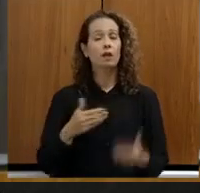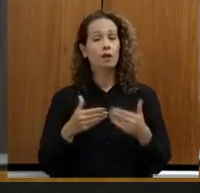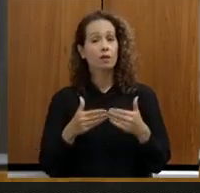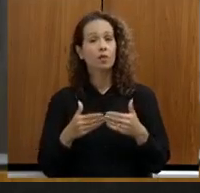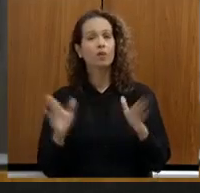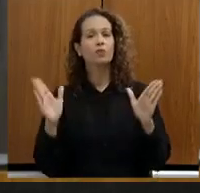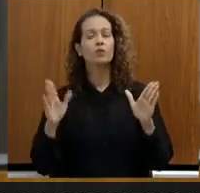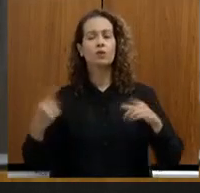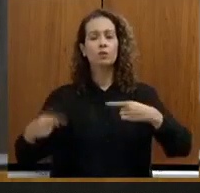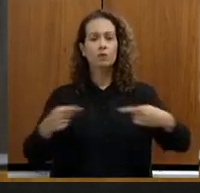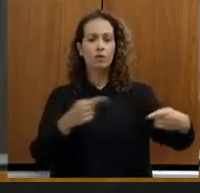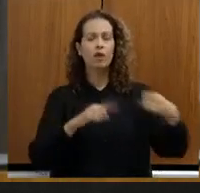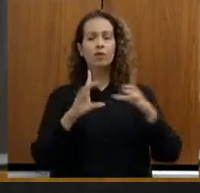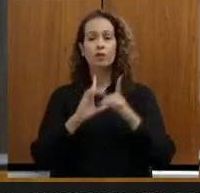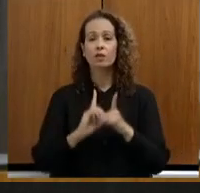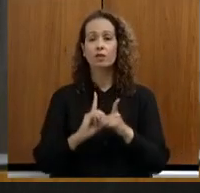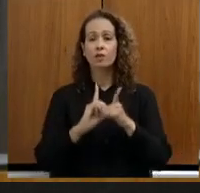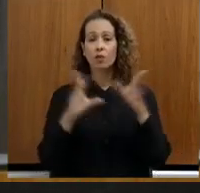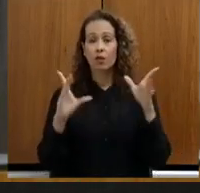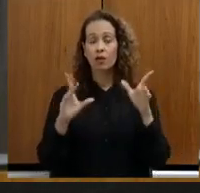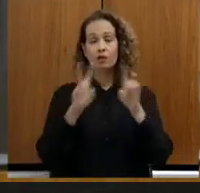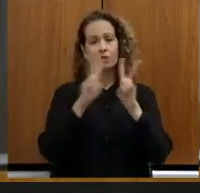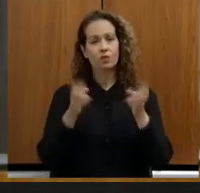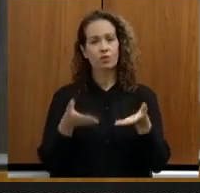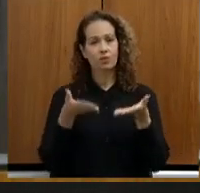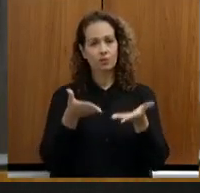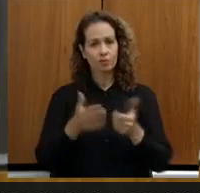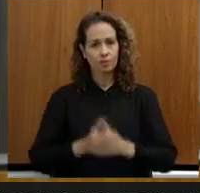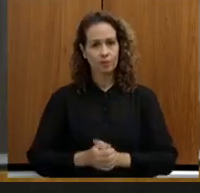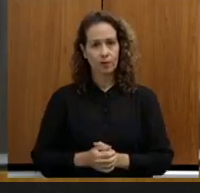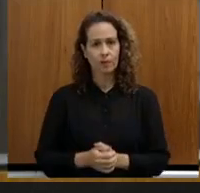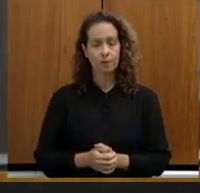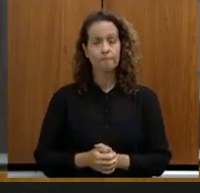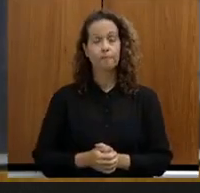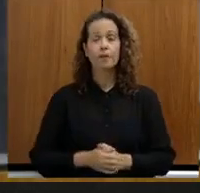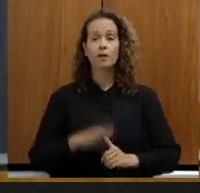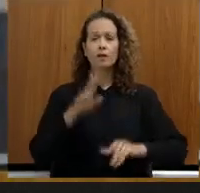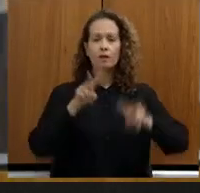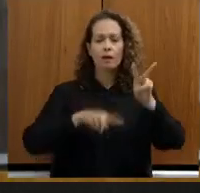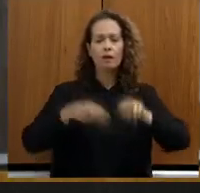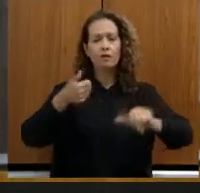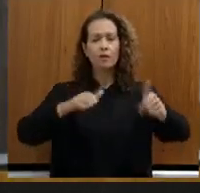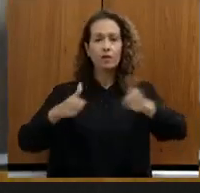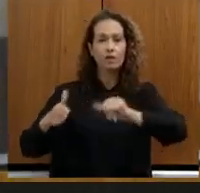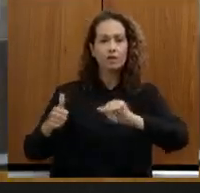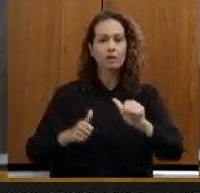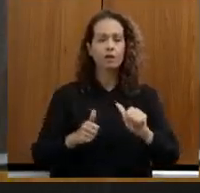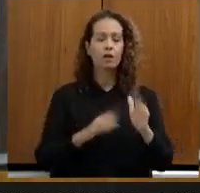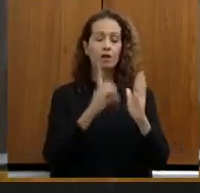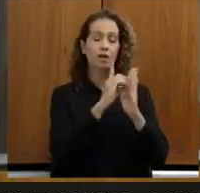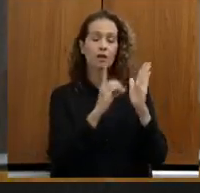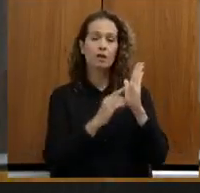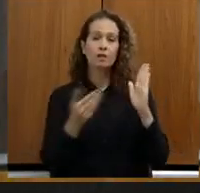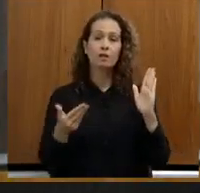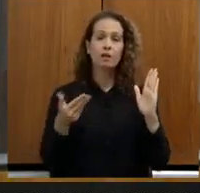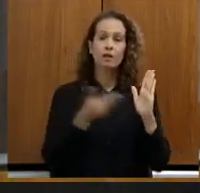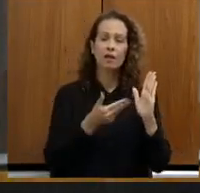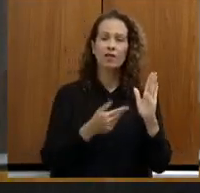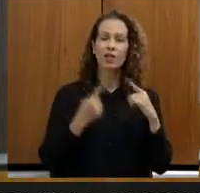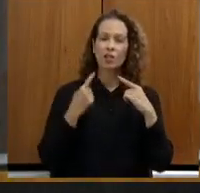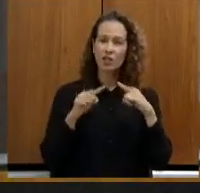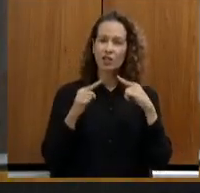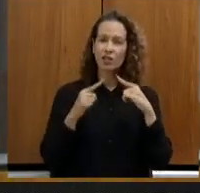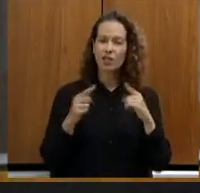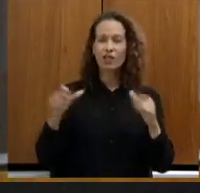amplo debate democrático sobre o mesmo. A avaliação sobre esse decreto é uma avaliação muito crítica